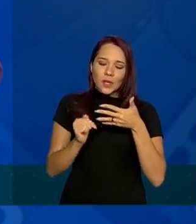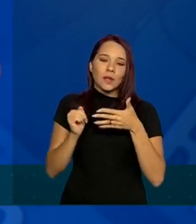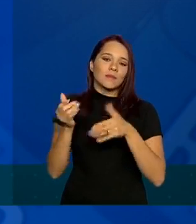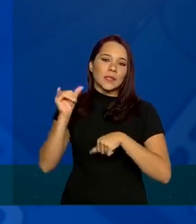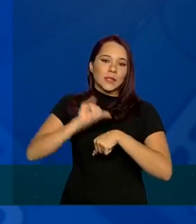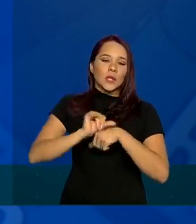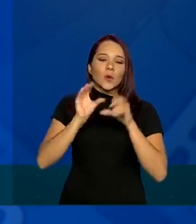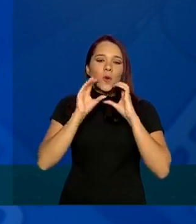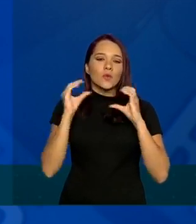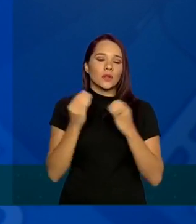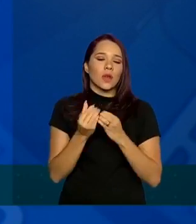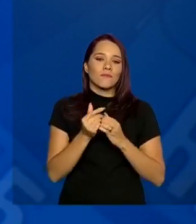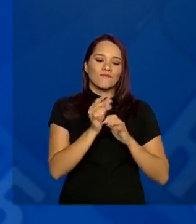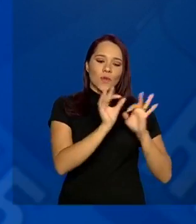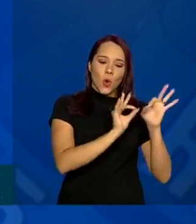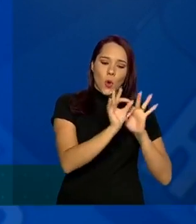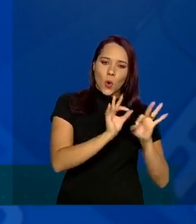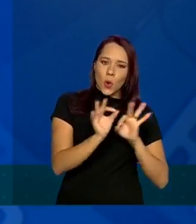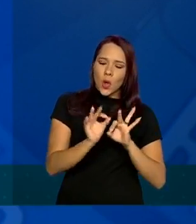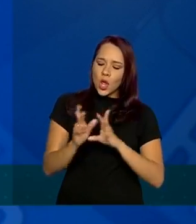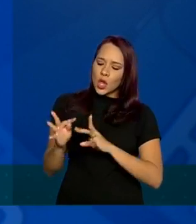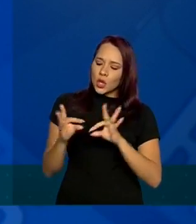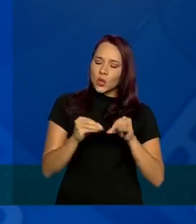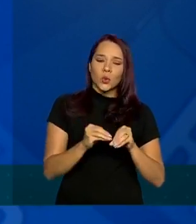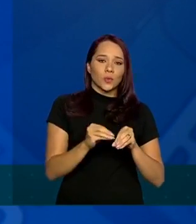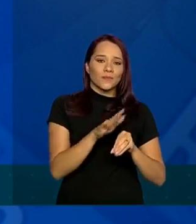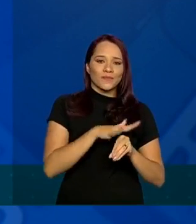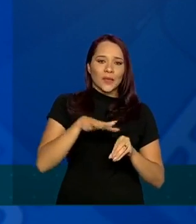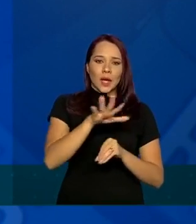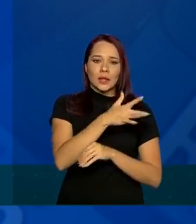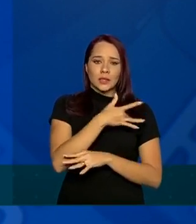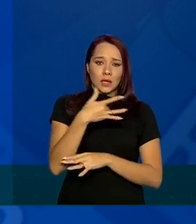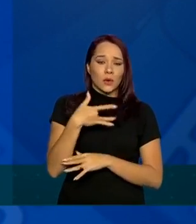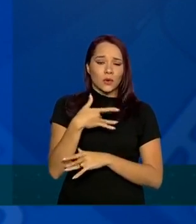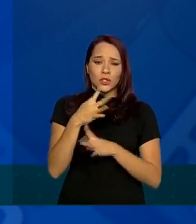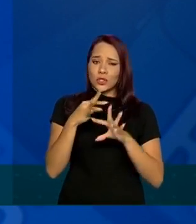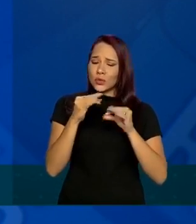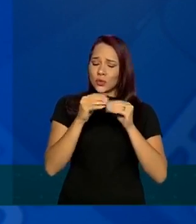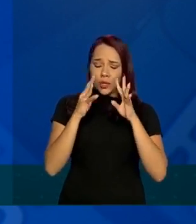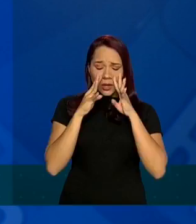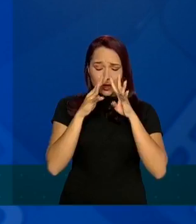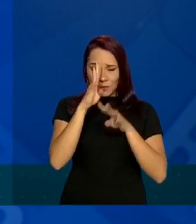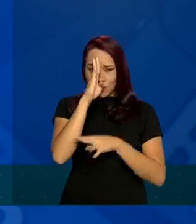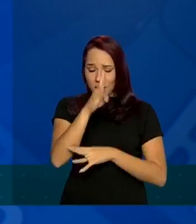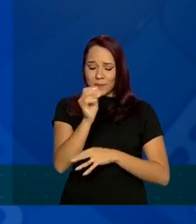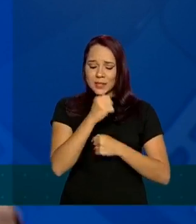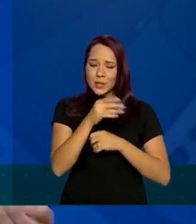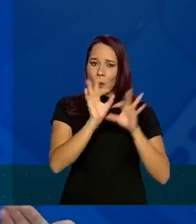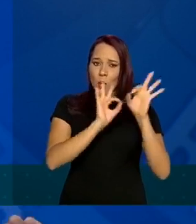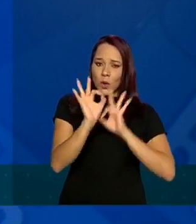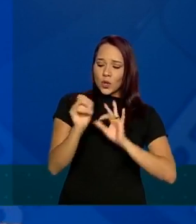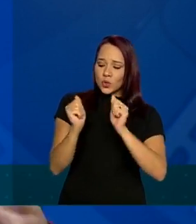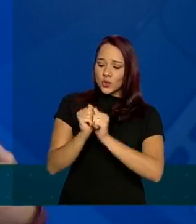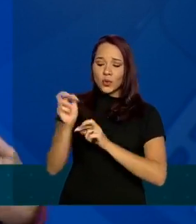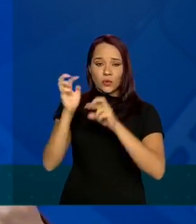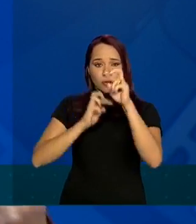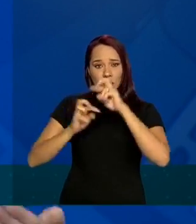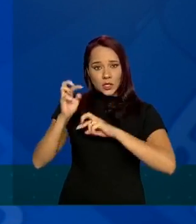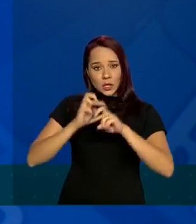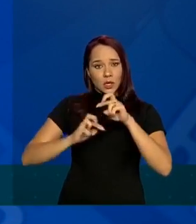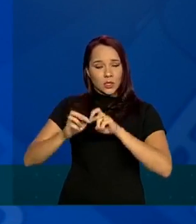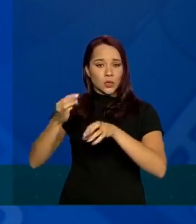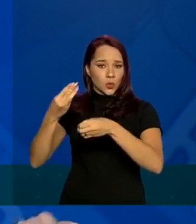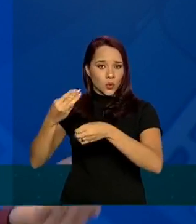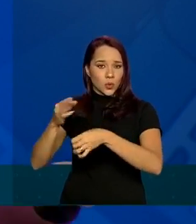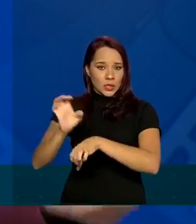comunitários é uma organização completa da rede e toda atenção primária precisa estar vinculada e organizada com a vigilância local para